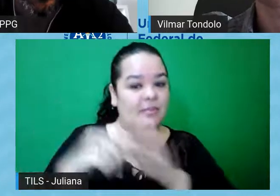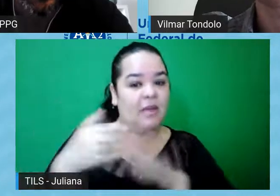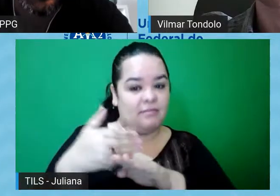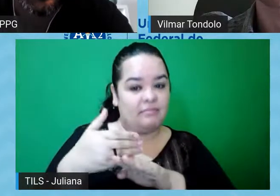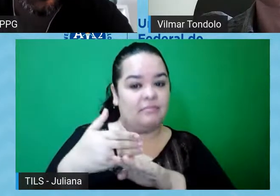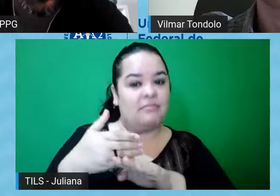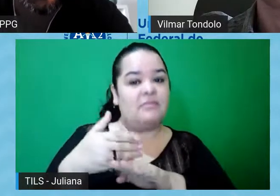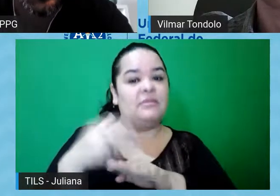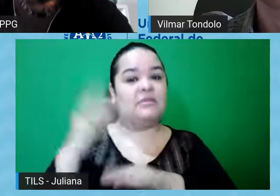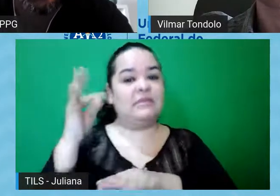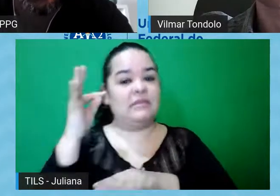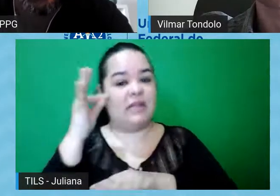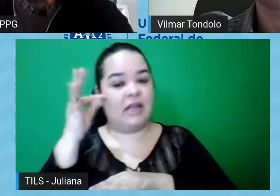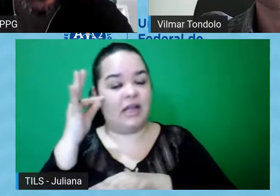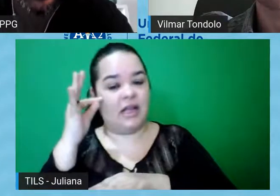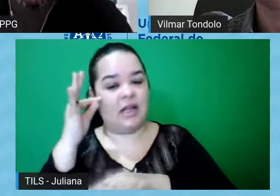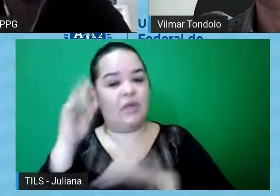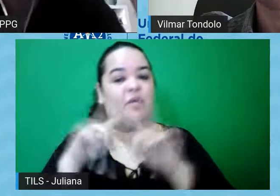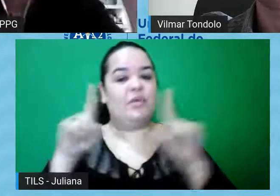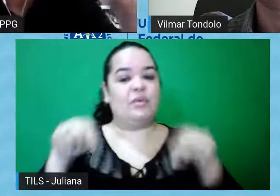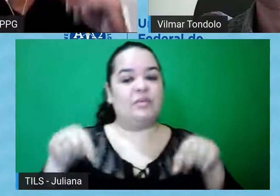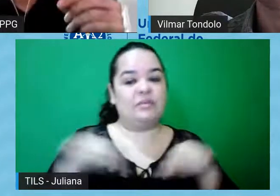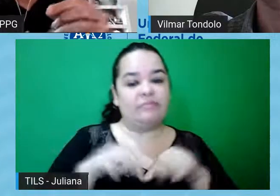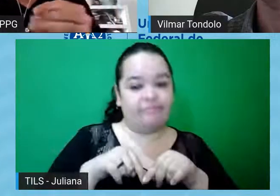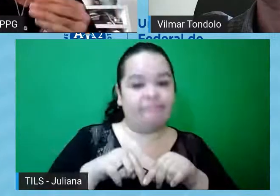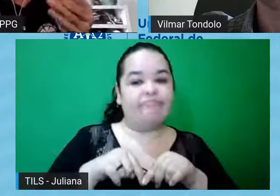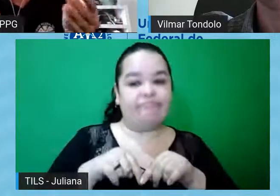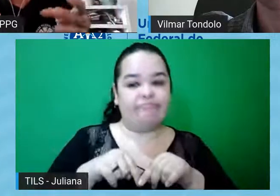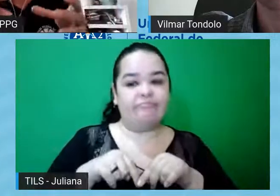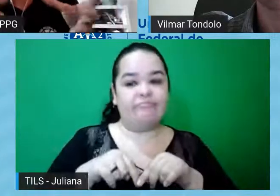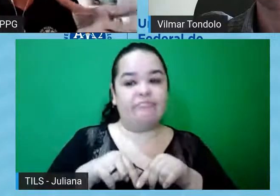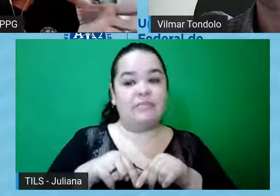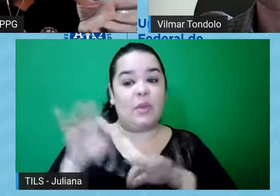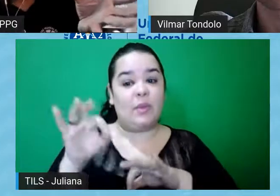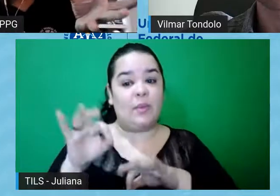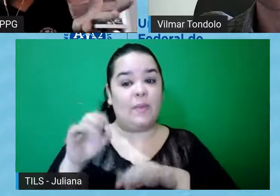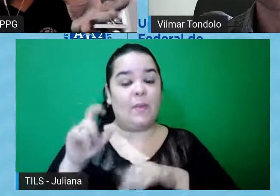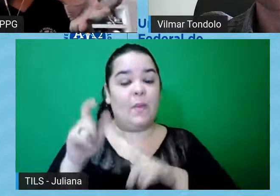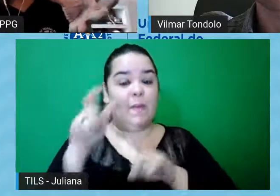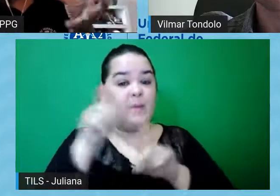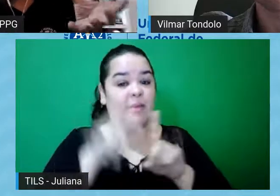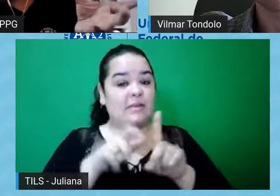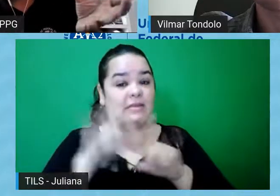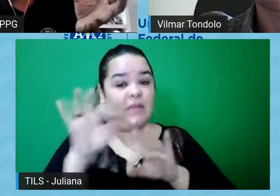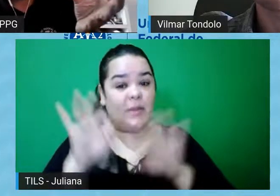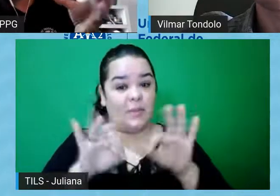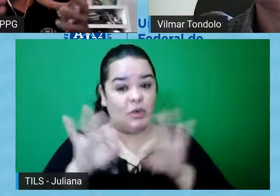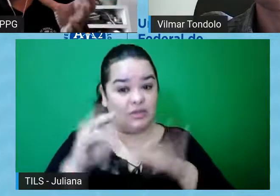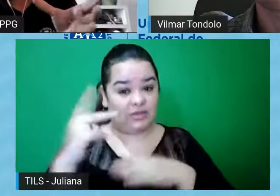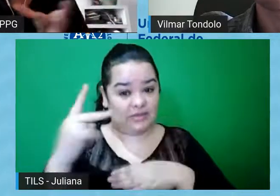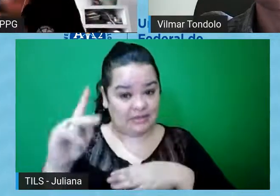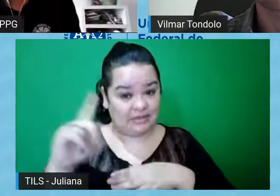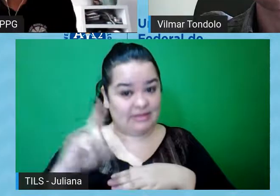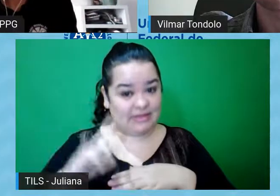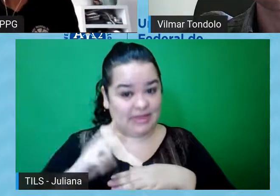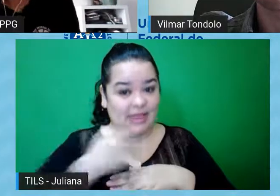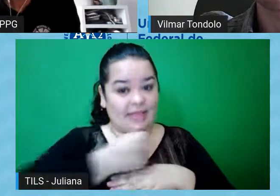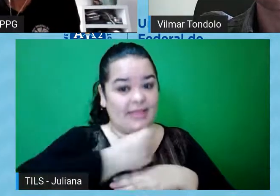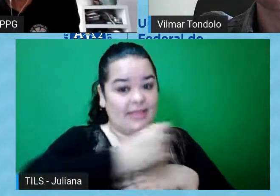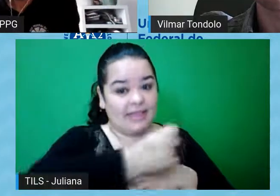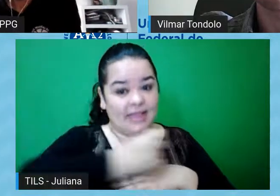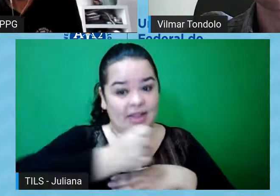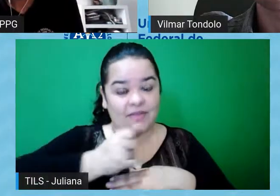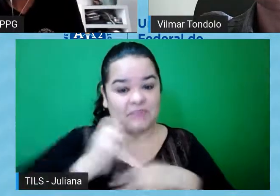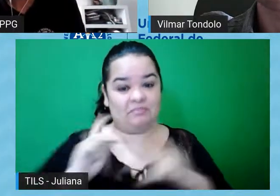É, na verdade, se ele, se o projeto dele, né, que envolve a arquitetura clínica hospitalar, envolve as entrevistas a,